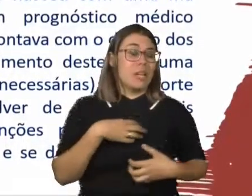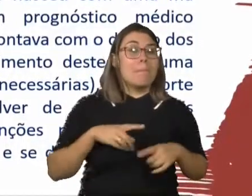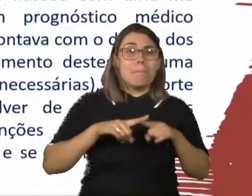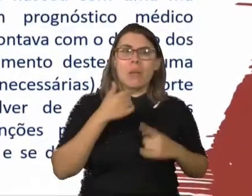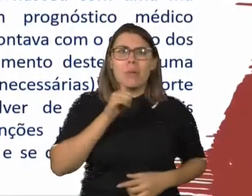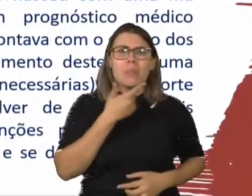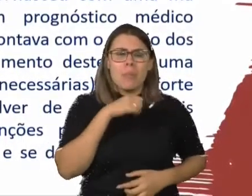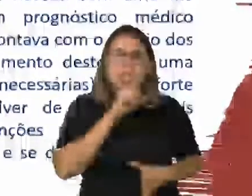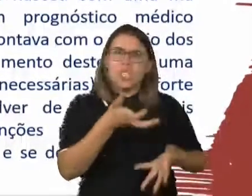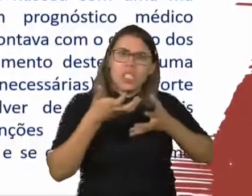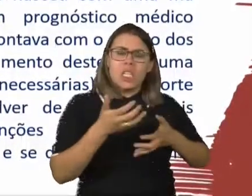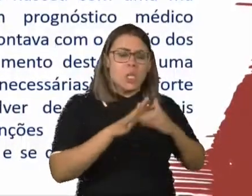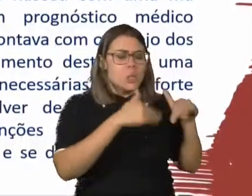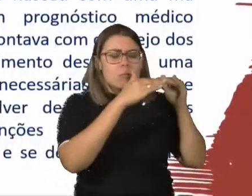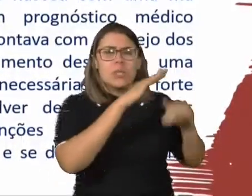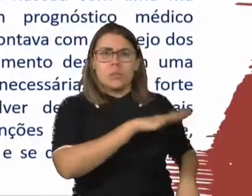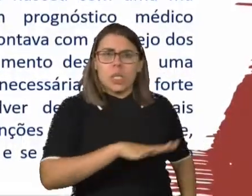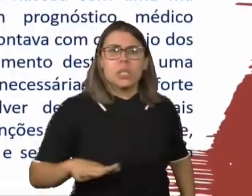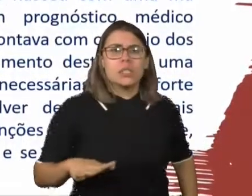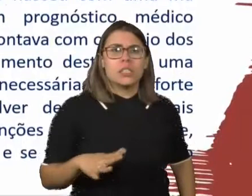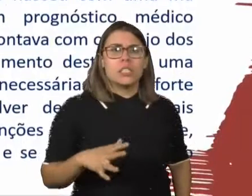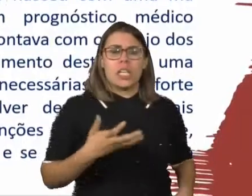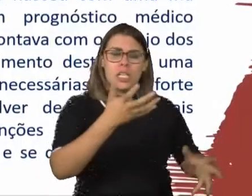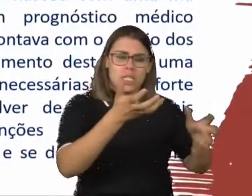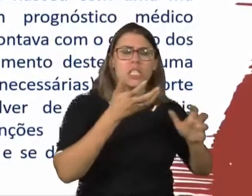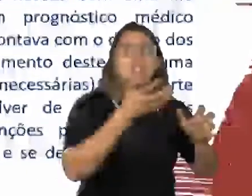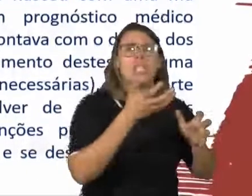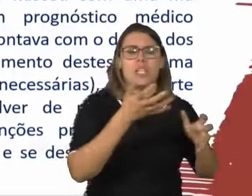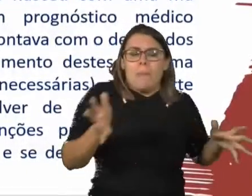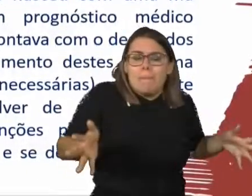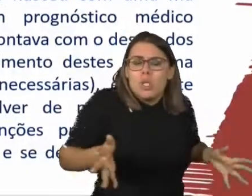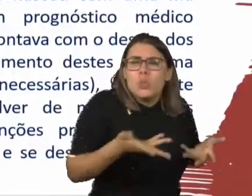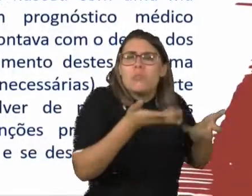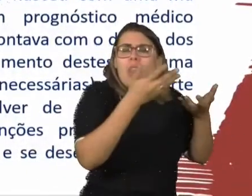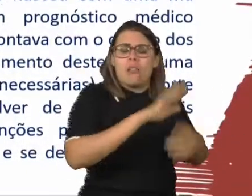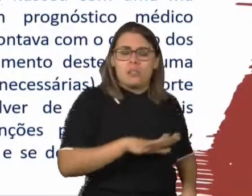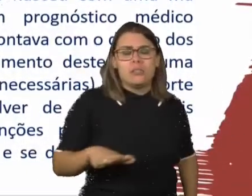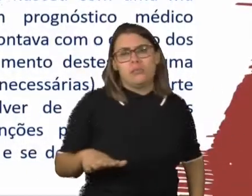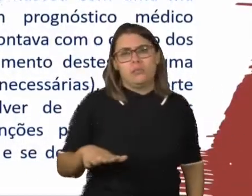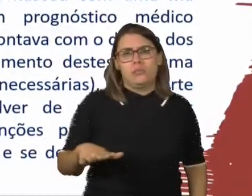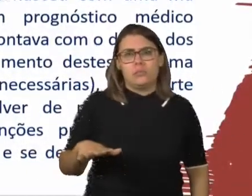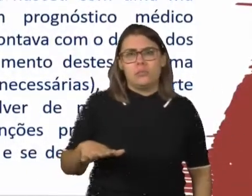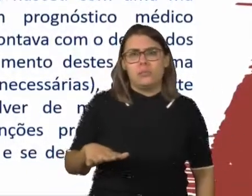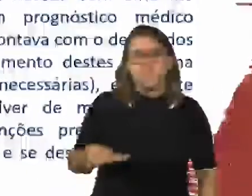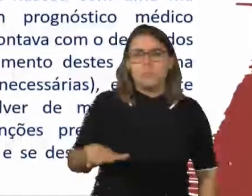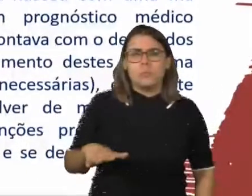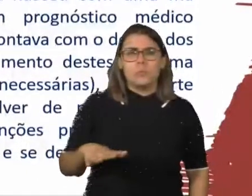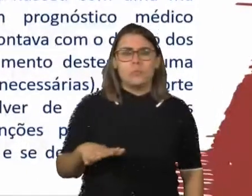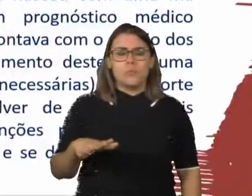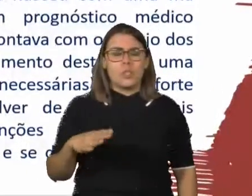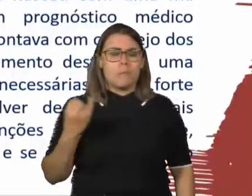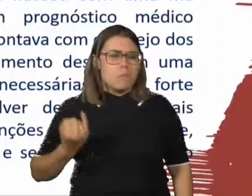sua reabilitação. Com o comprometimento destes em uma exaustiva rotina de terapias, que foram e são extremamente